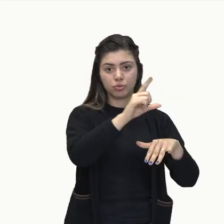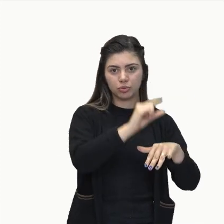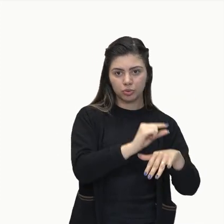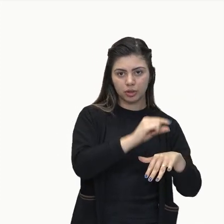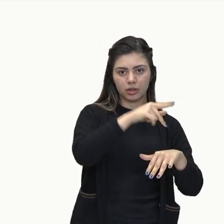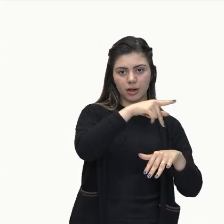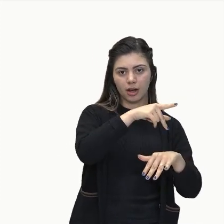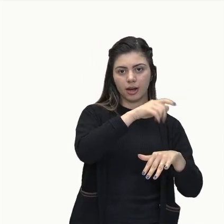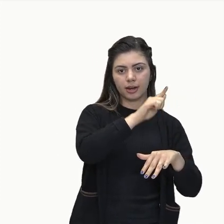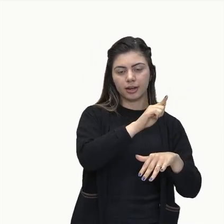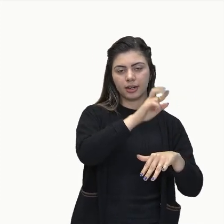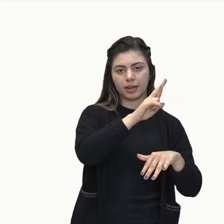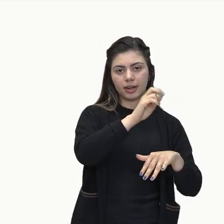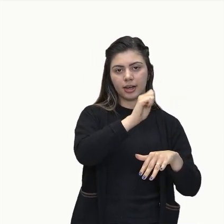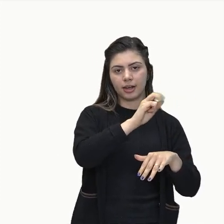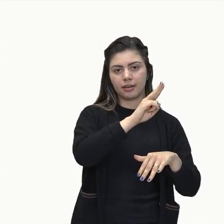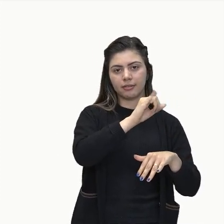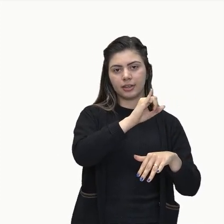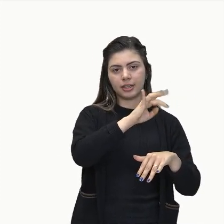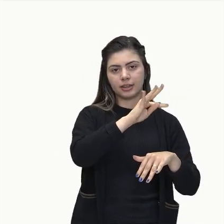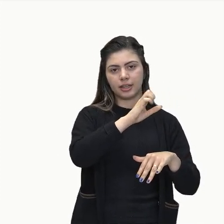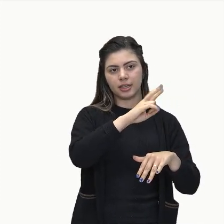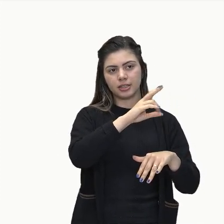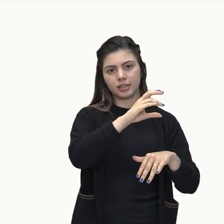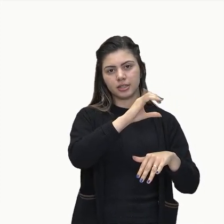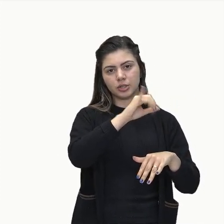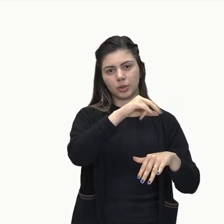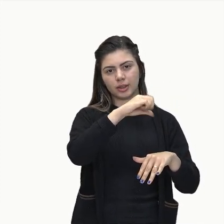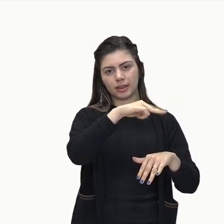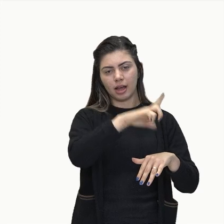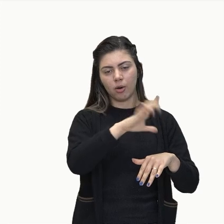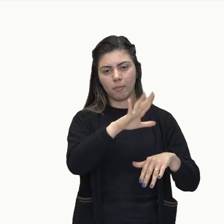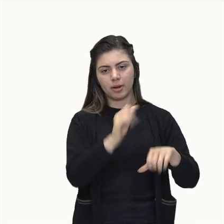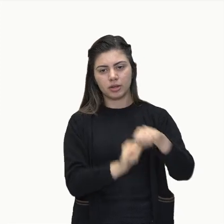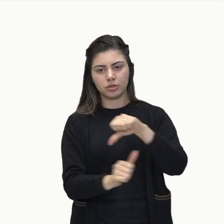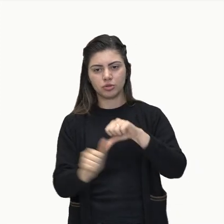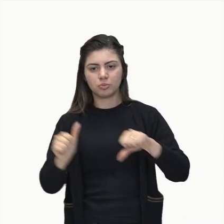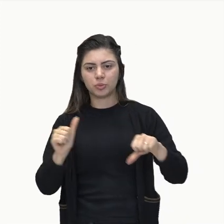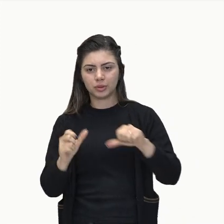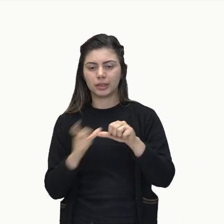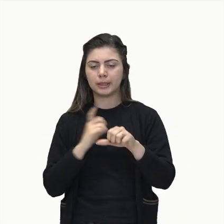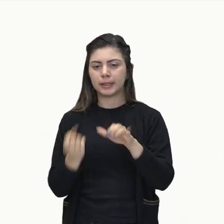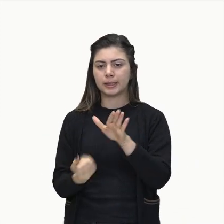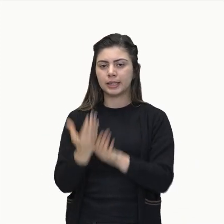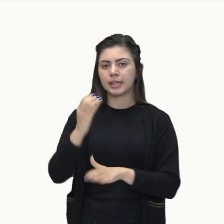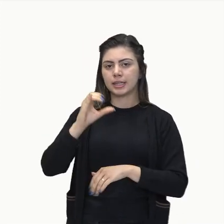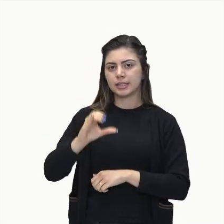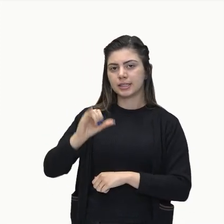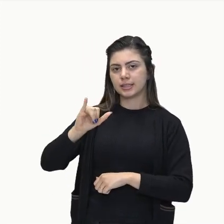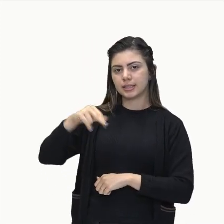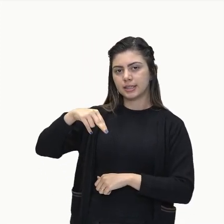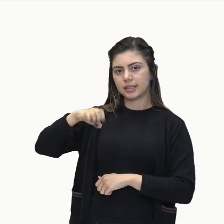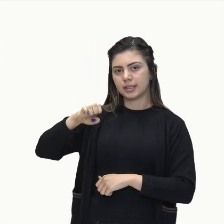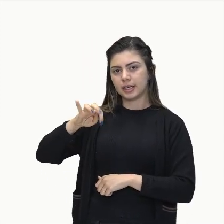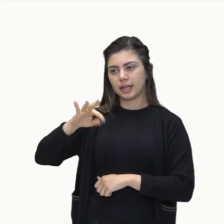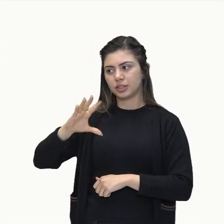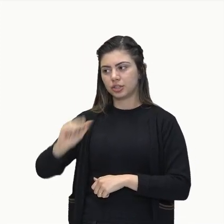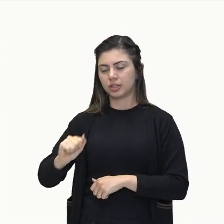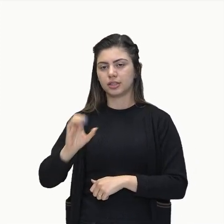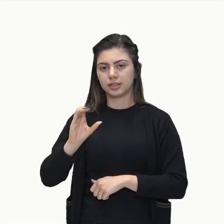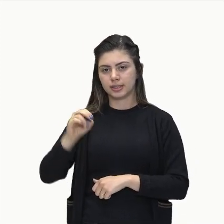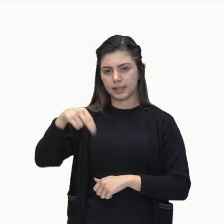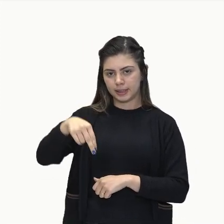Porque ela está diminuindo a sua altura e está aumentando a sua velocidade. Quando essa água bate na